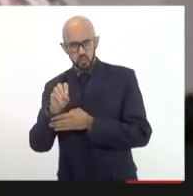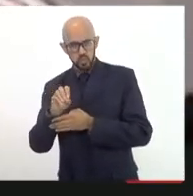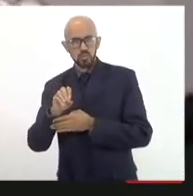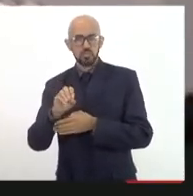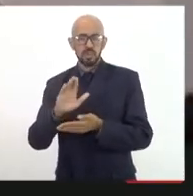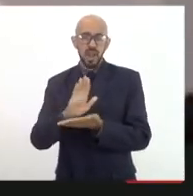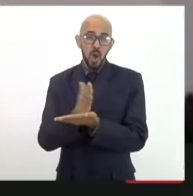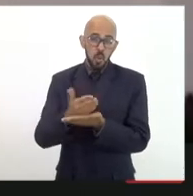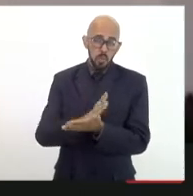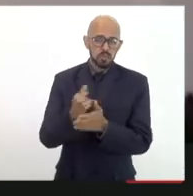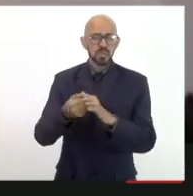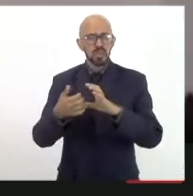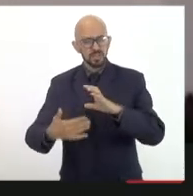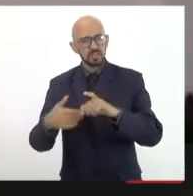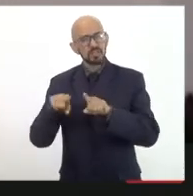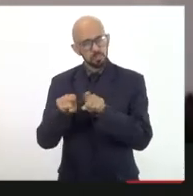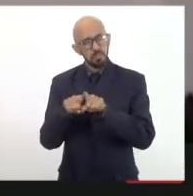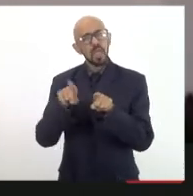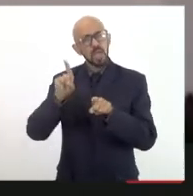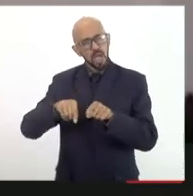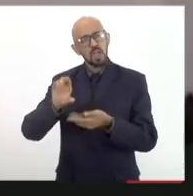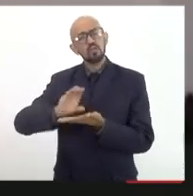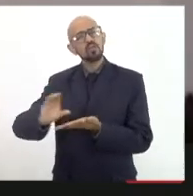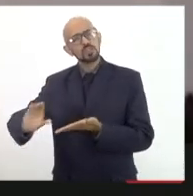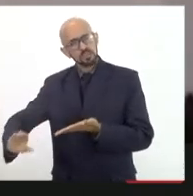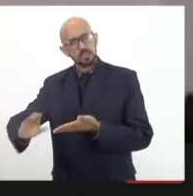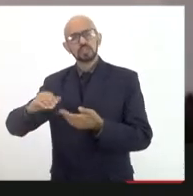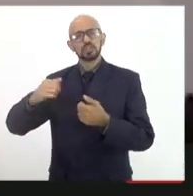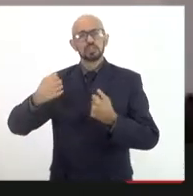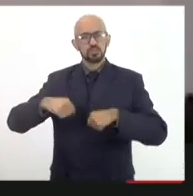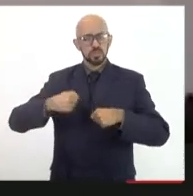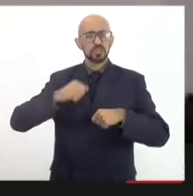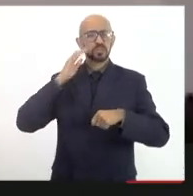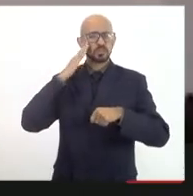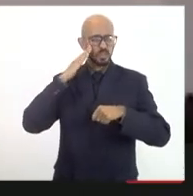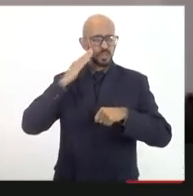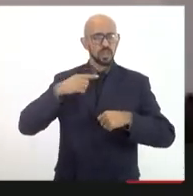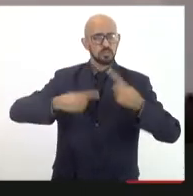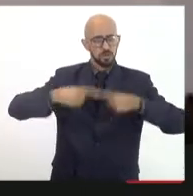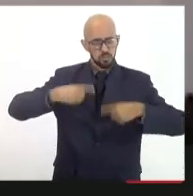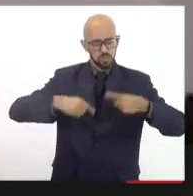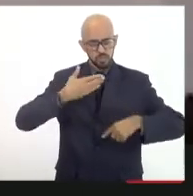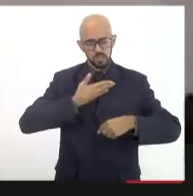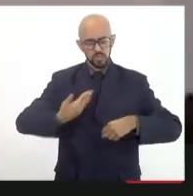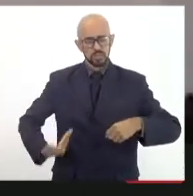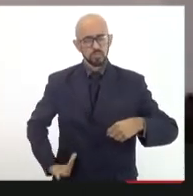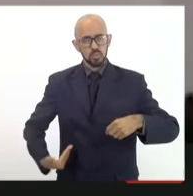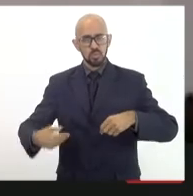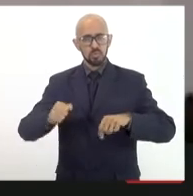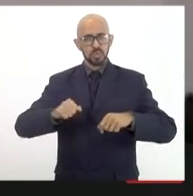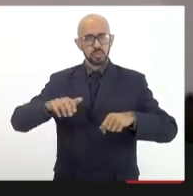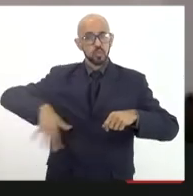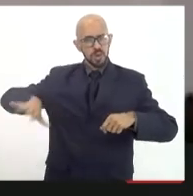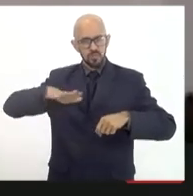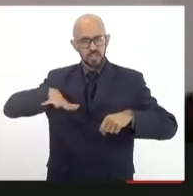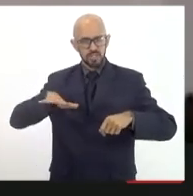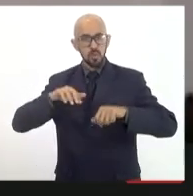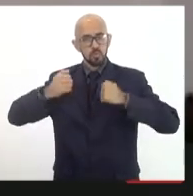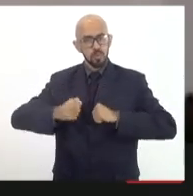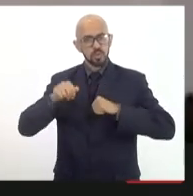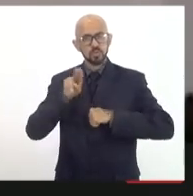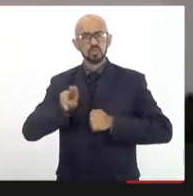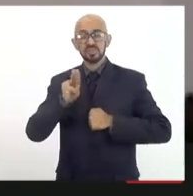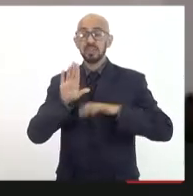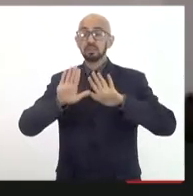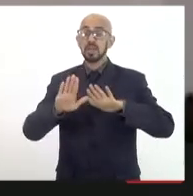tem que ser considerado assim, principalmente em políticas universais, públicas, pode ser usado desde que se dê um